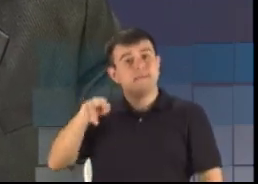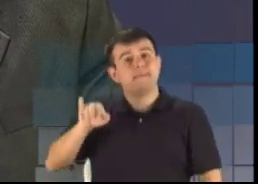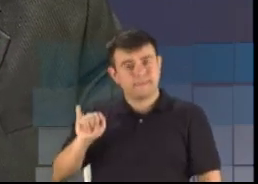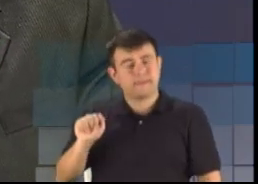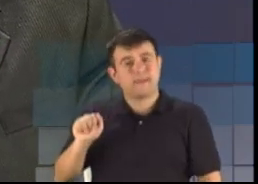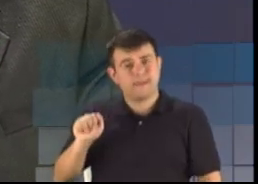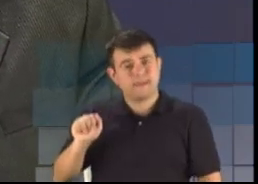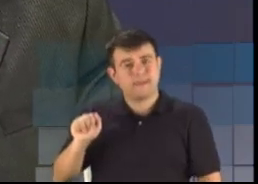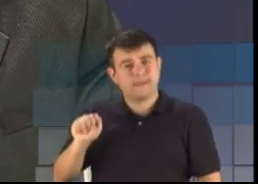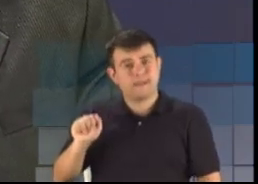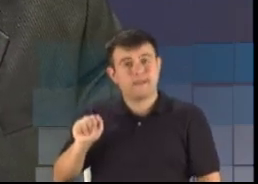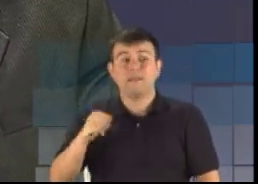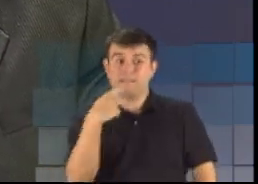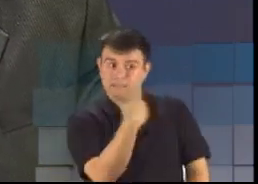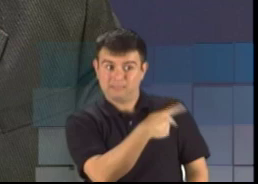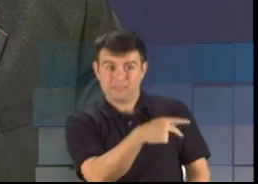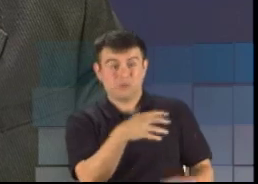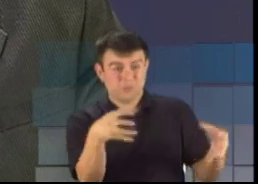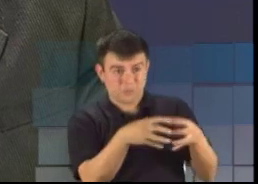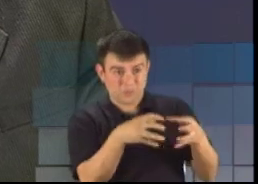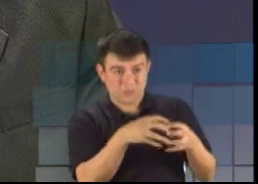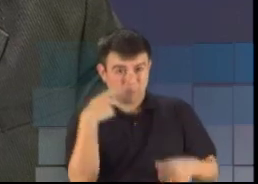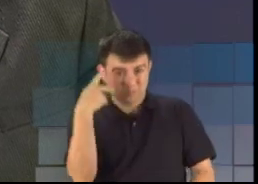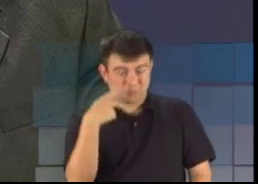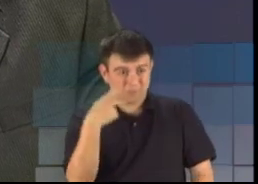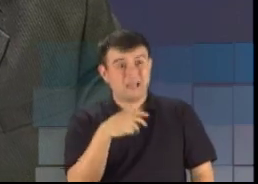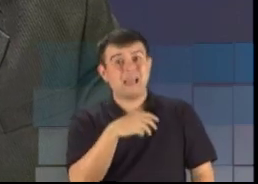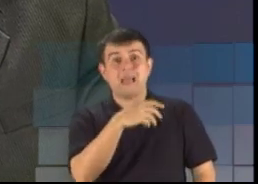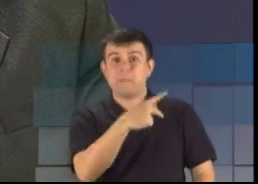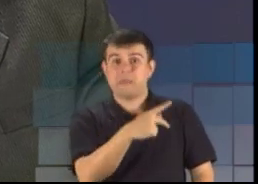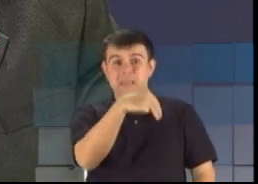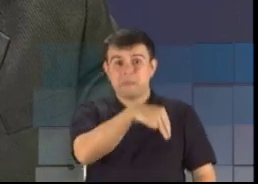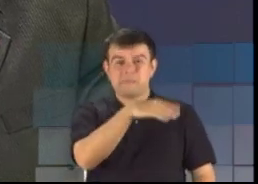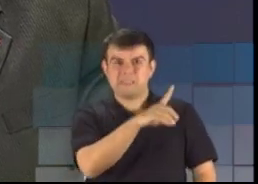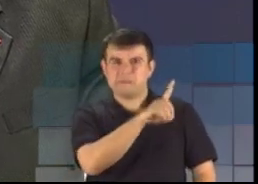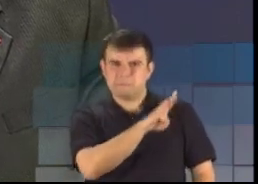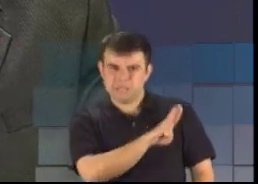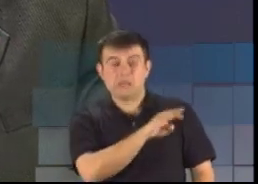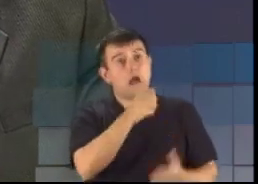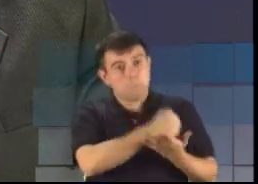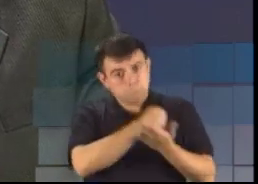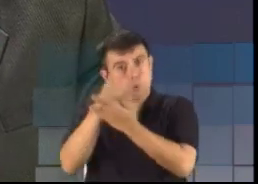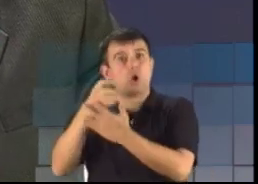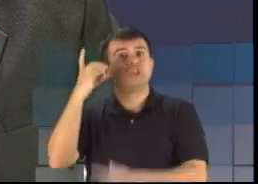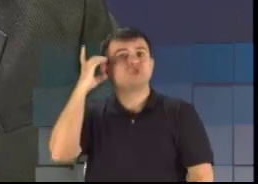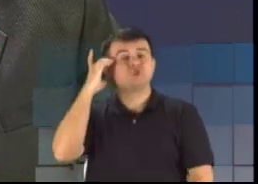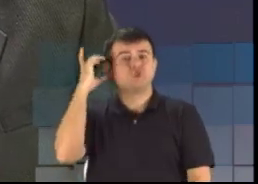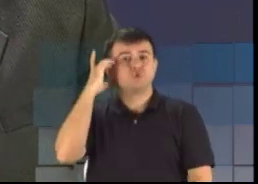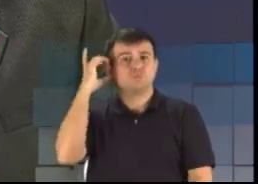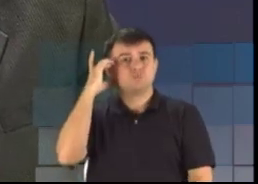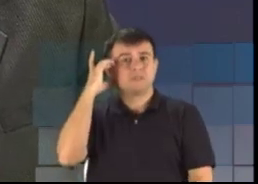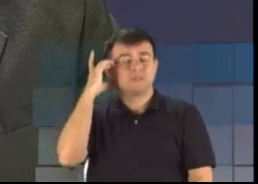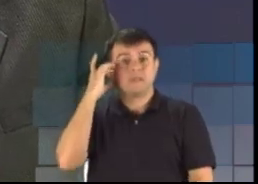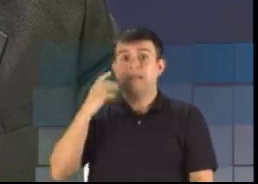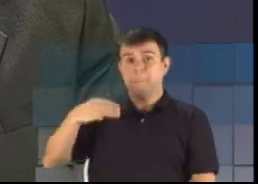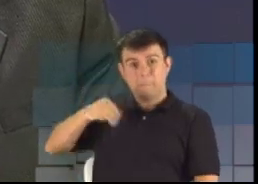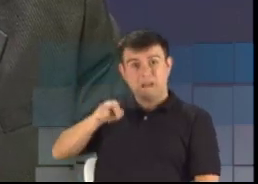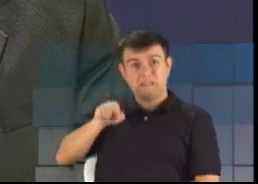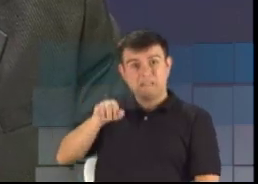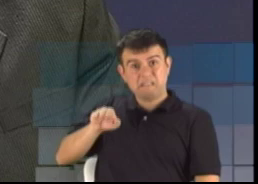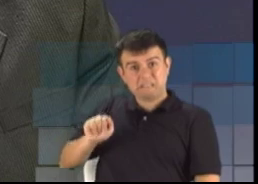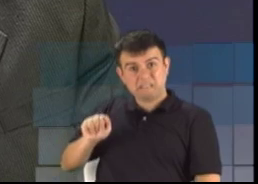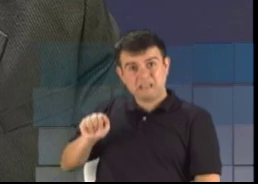seu partido, que é o PMDB, apoia a Dilma. A Marina, por sua vez, em São Paulo,